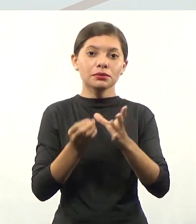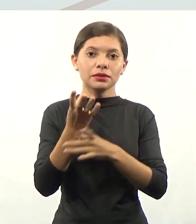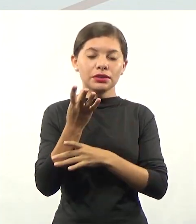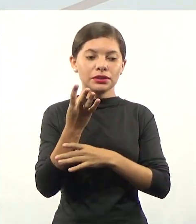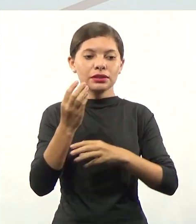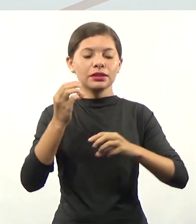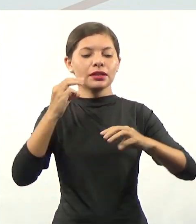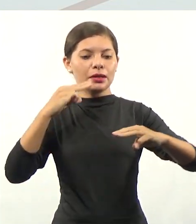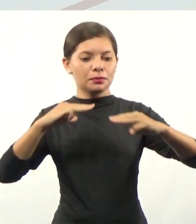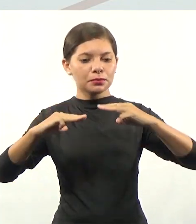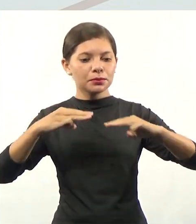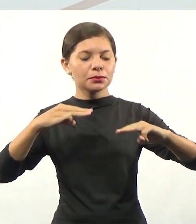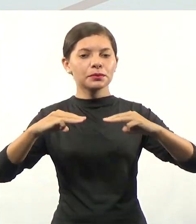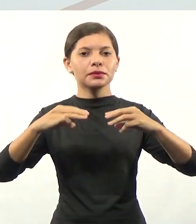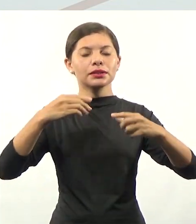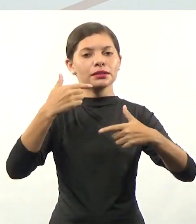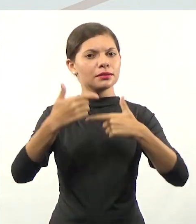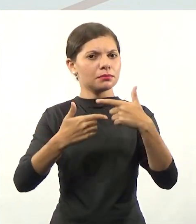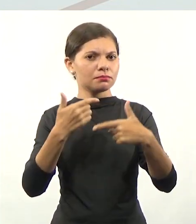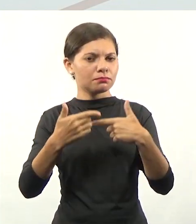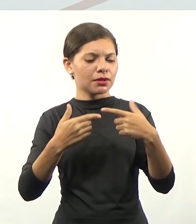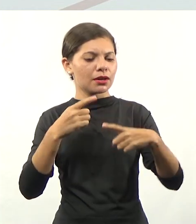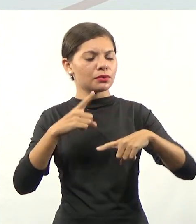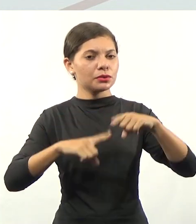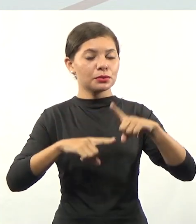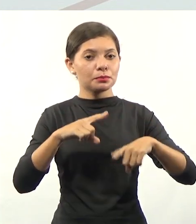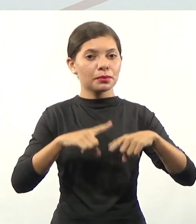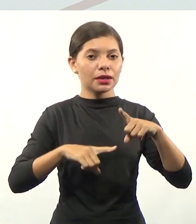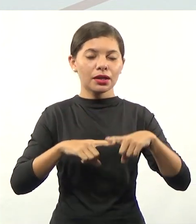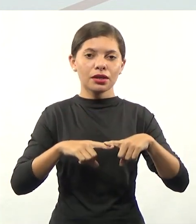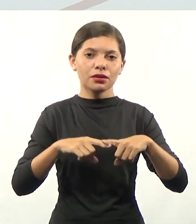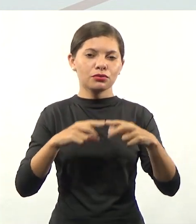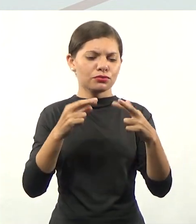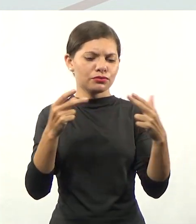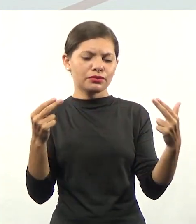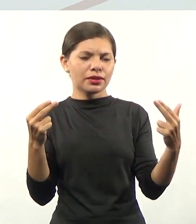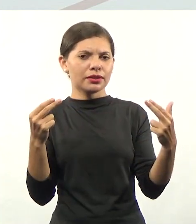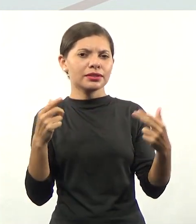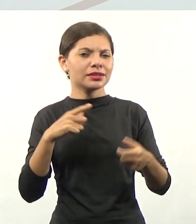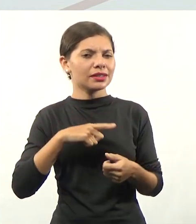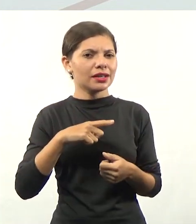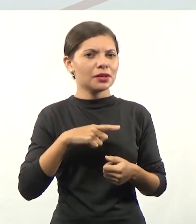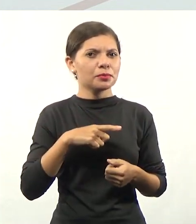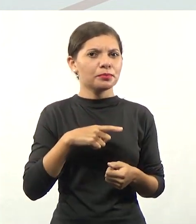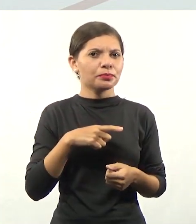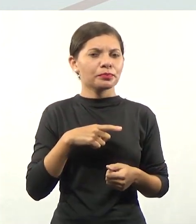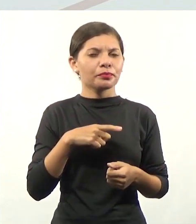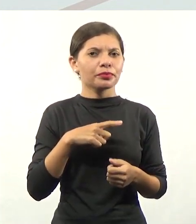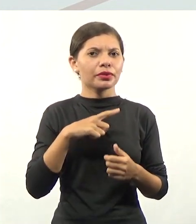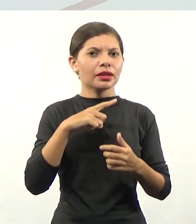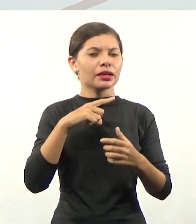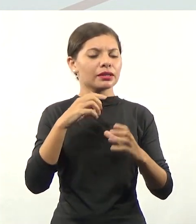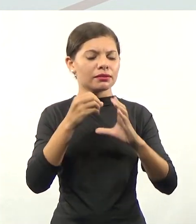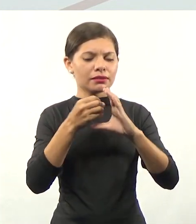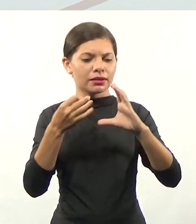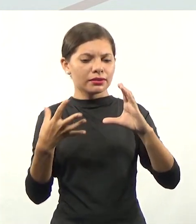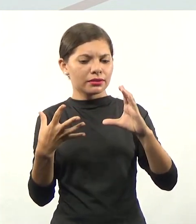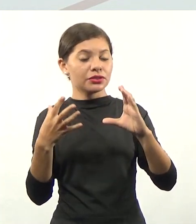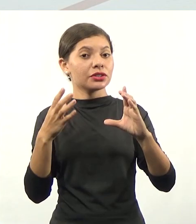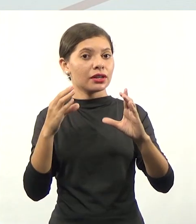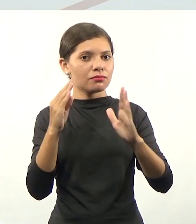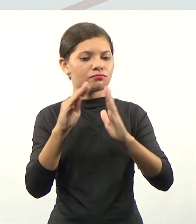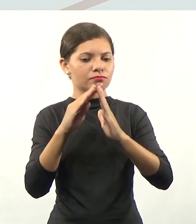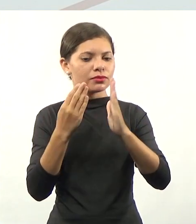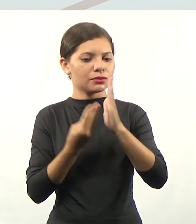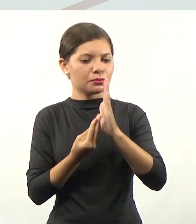músicas, trabalhar os instrumentos, por exemplo, atabaque e outros instrumentos característicos dessa